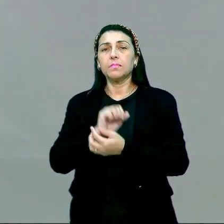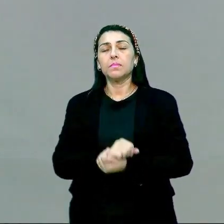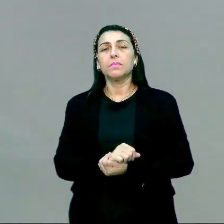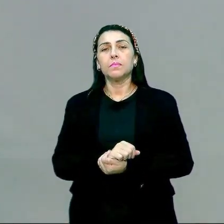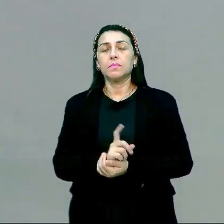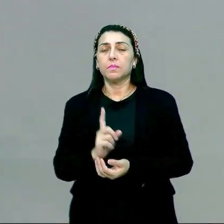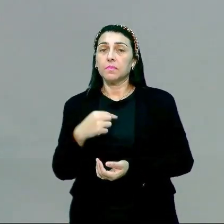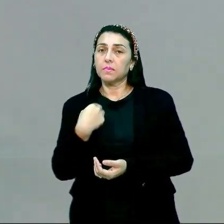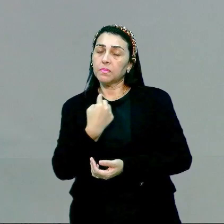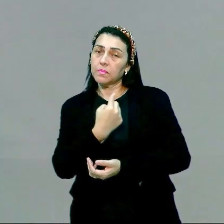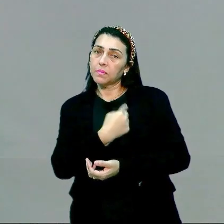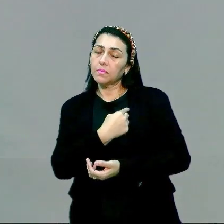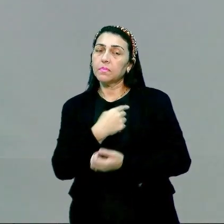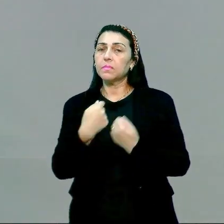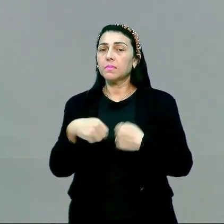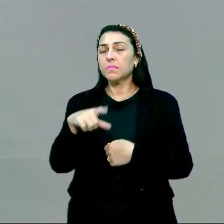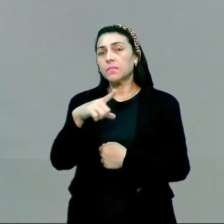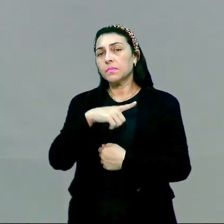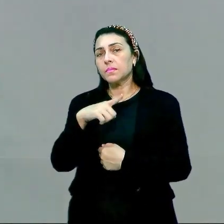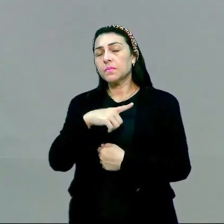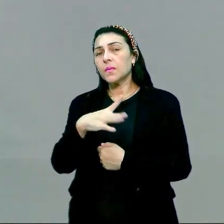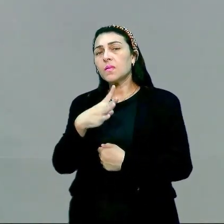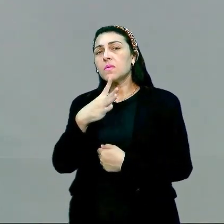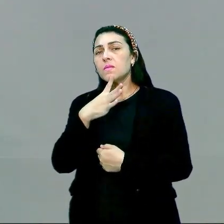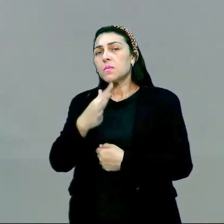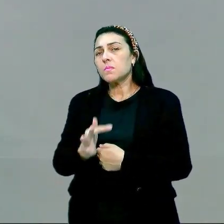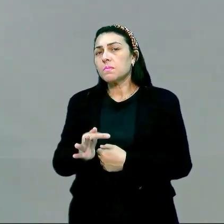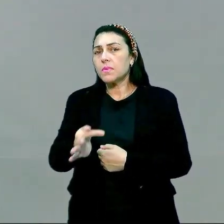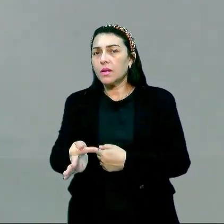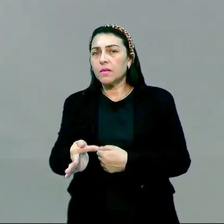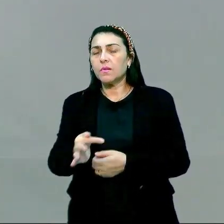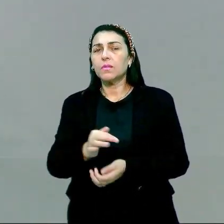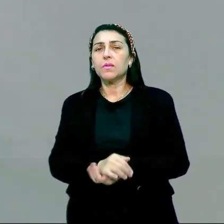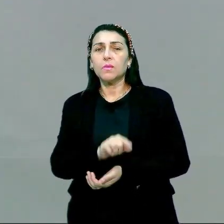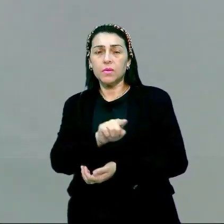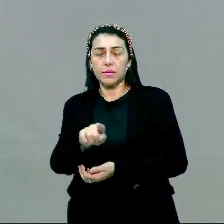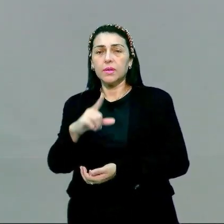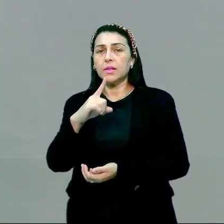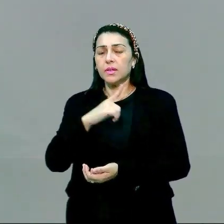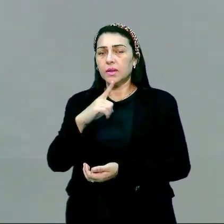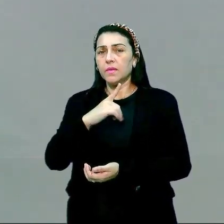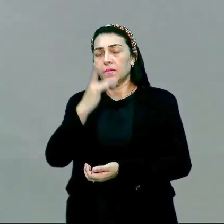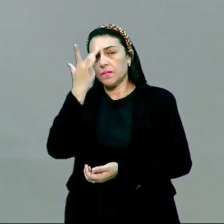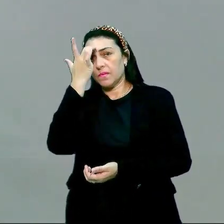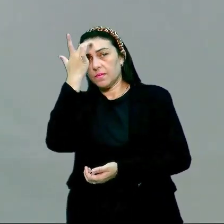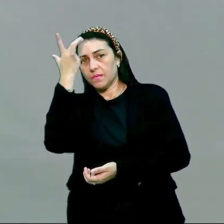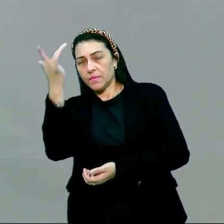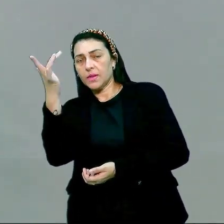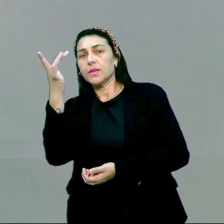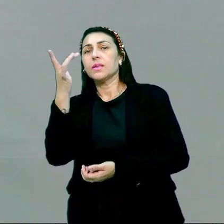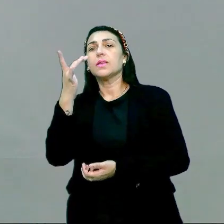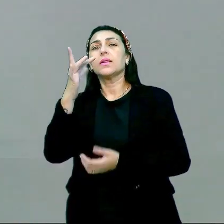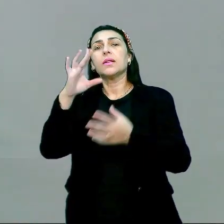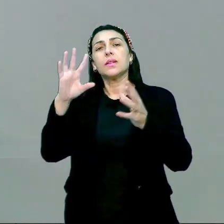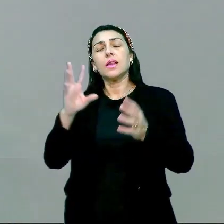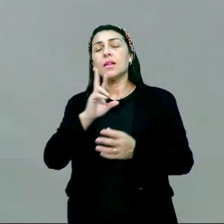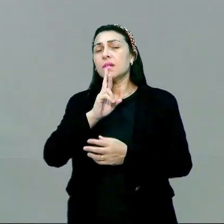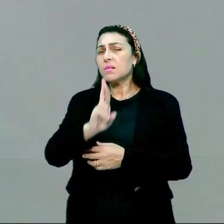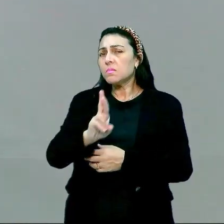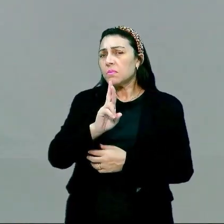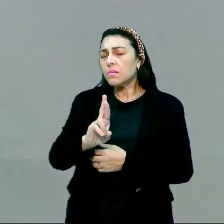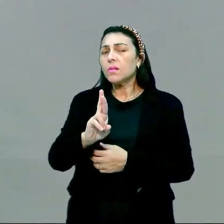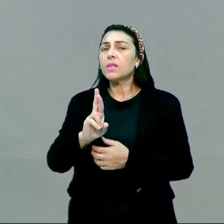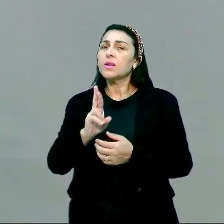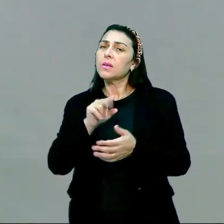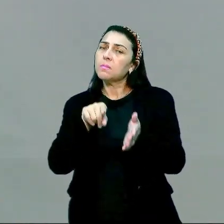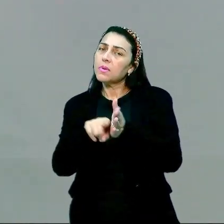a gente, né, tem que ter um pouco de conhecimento prévio. Quando você tem isso, facilita a resolução de qualquer questão do Enem,